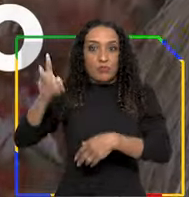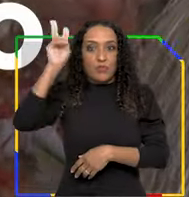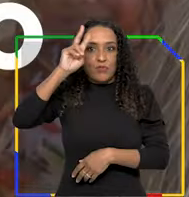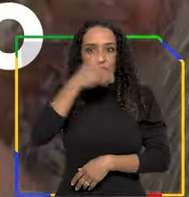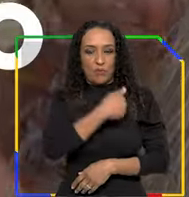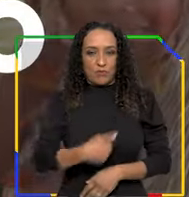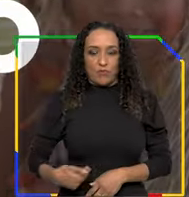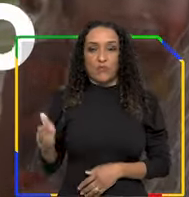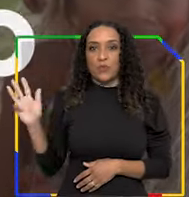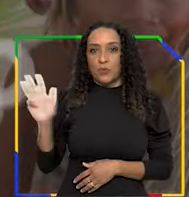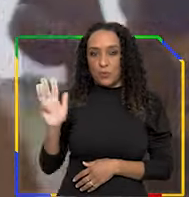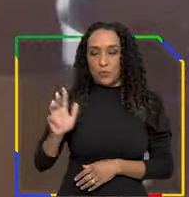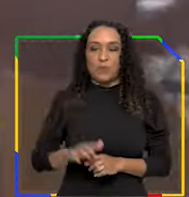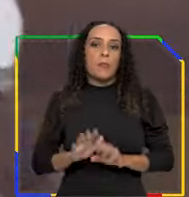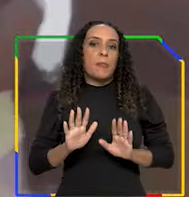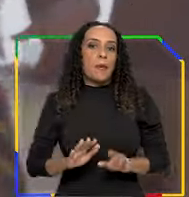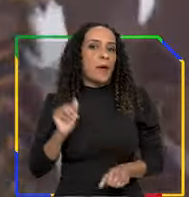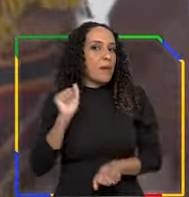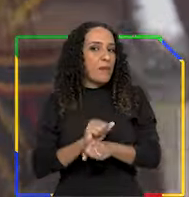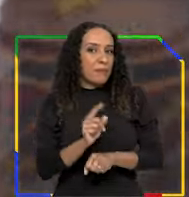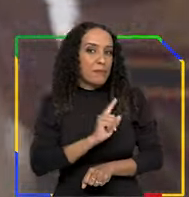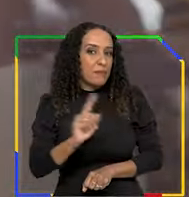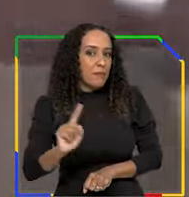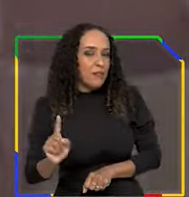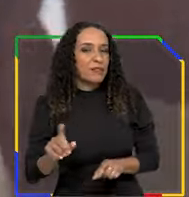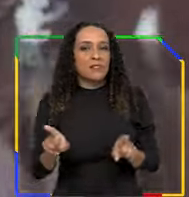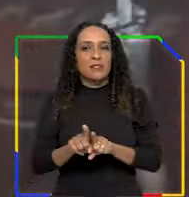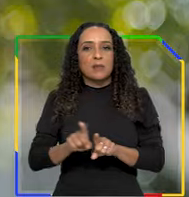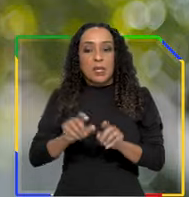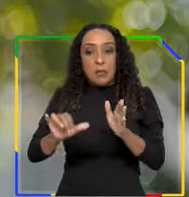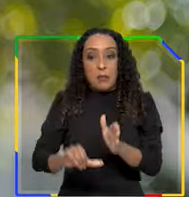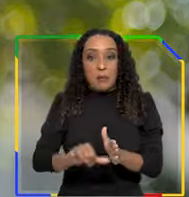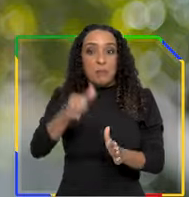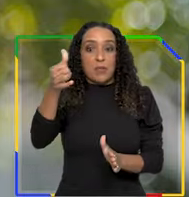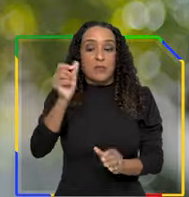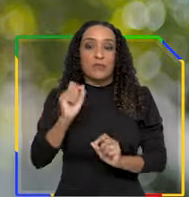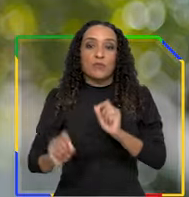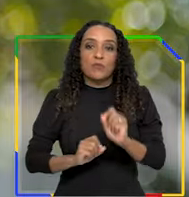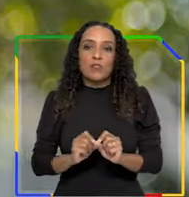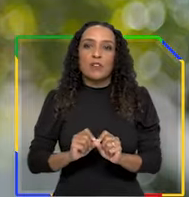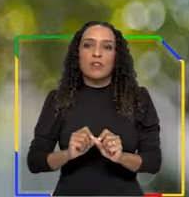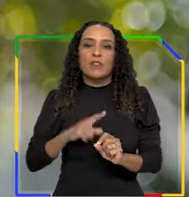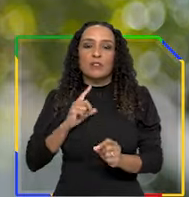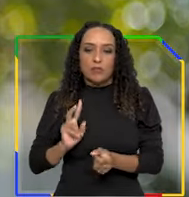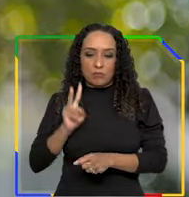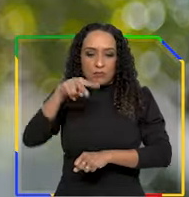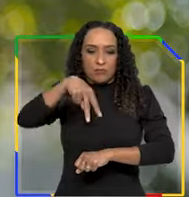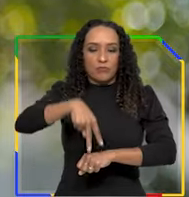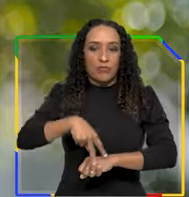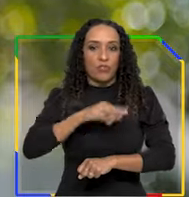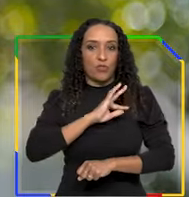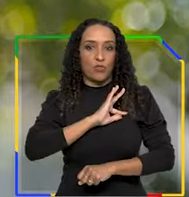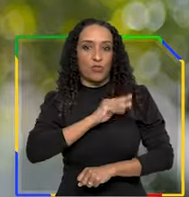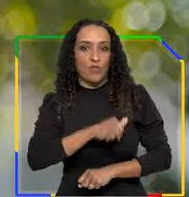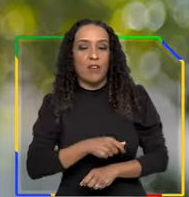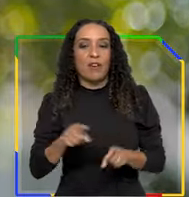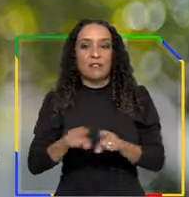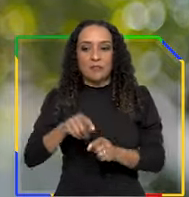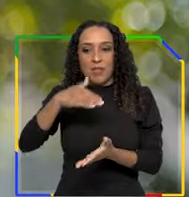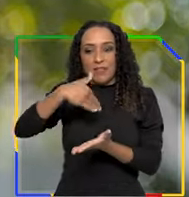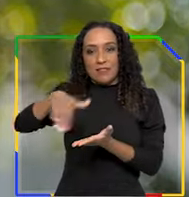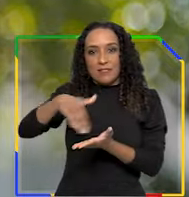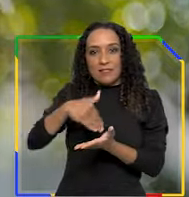histórico do governo Lula. Mas não para por aí. Também pela primeira vez, estamos à frente da FUNAI